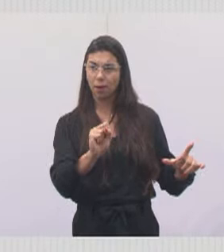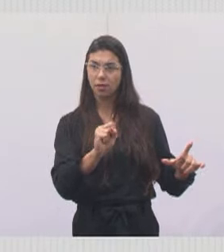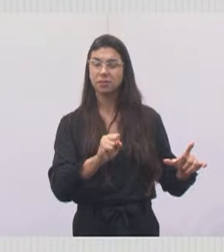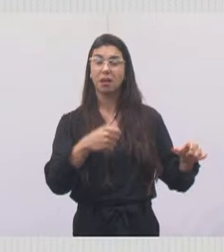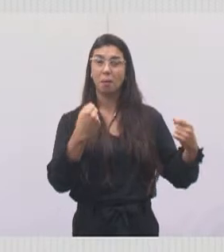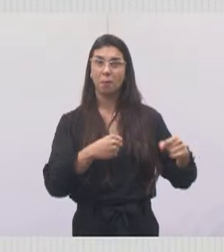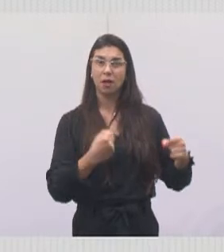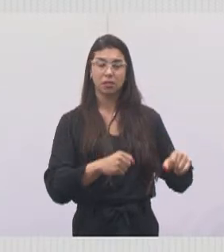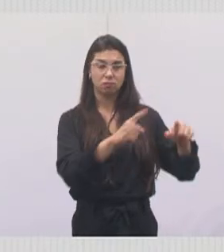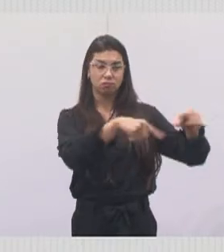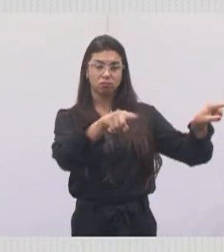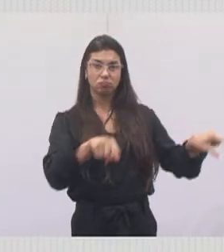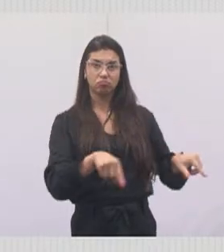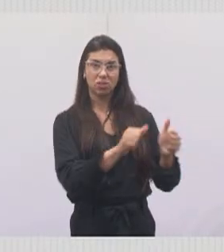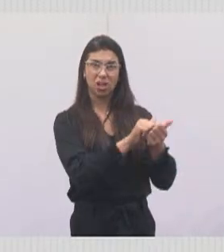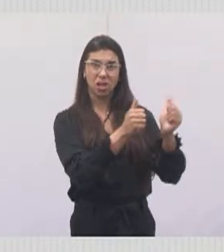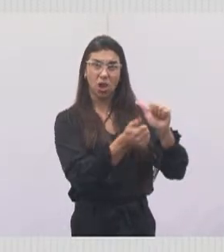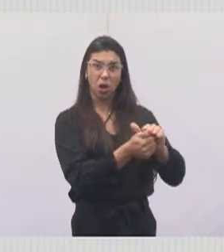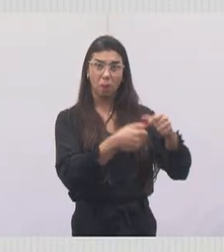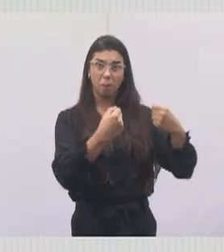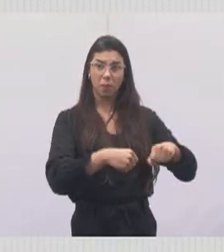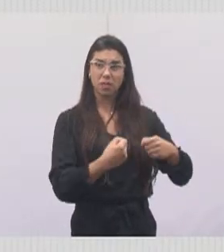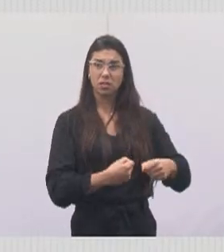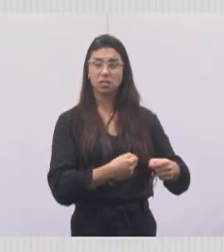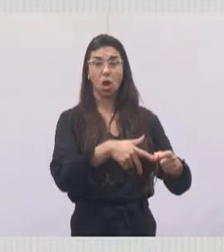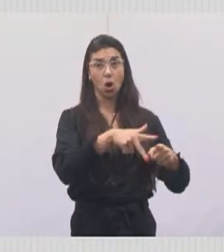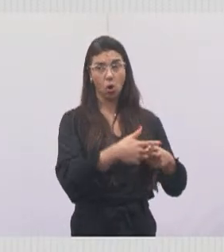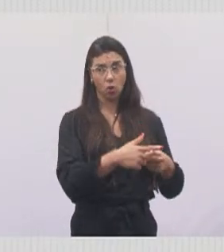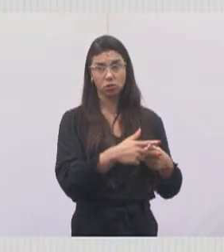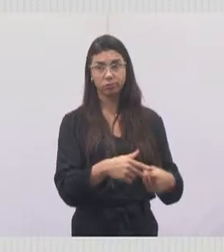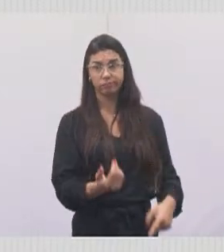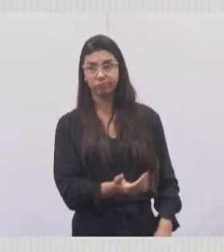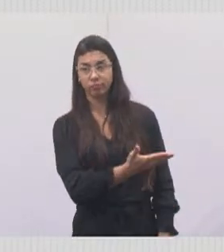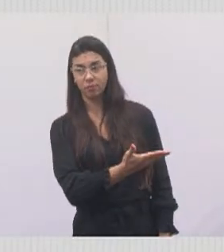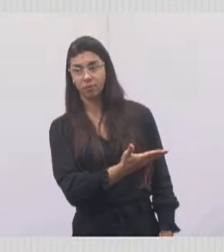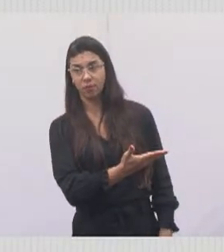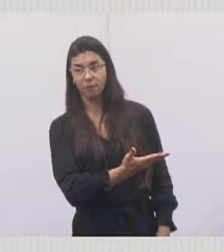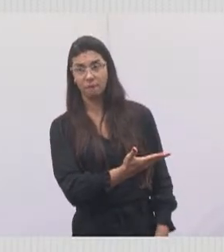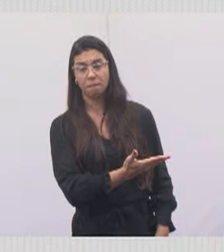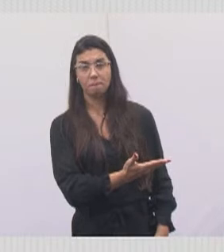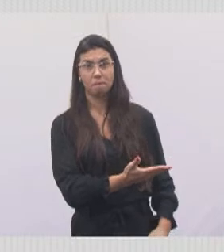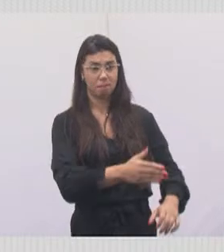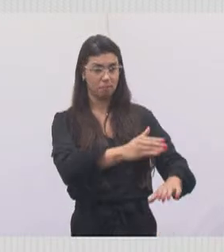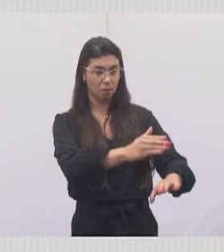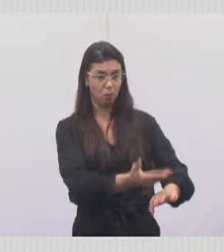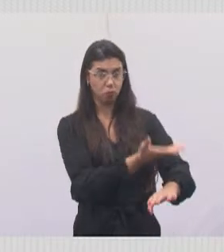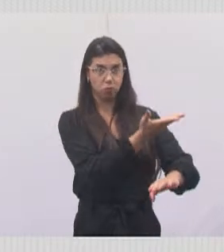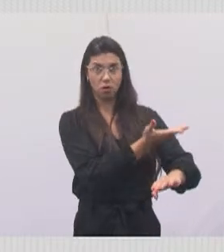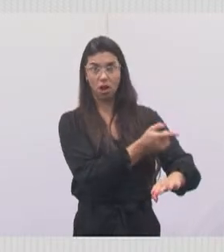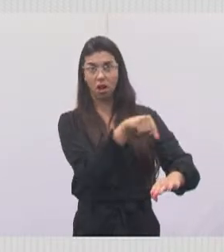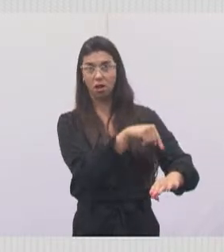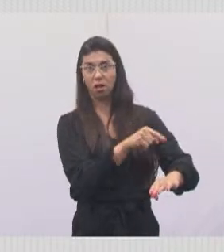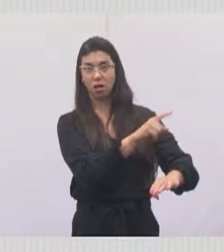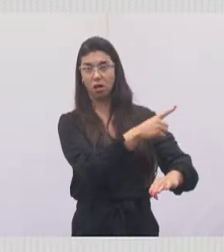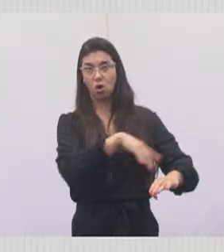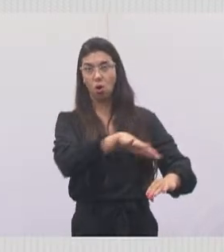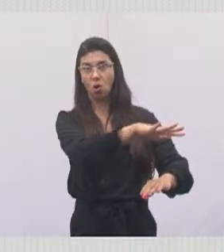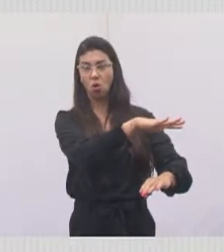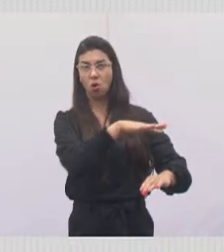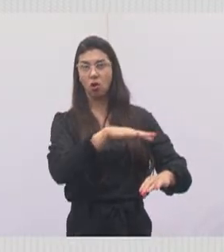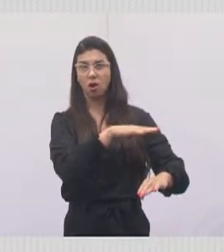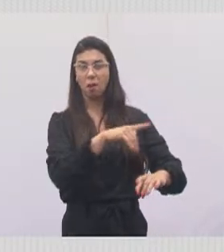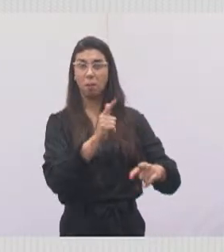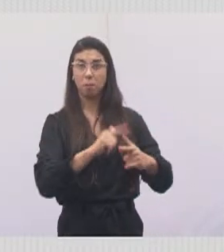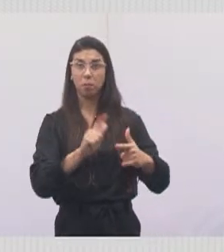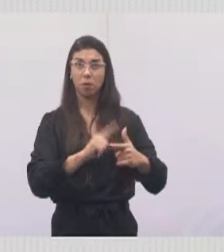de esporte do Educa Mais ali do São João, o piso do espaço está afundando, e com buracos os professores e alunos estão